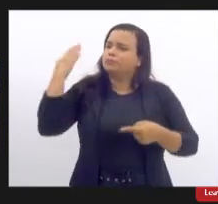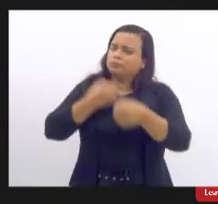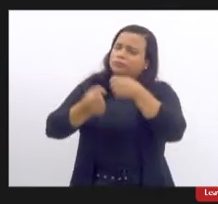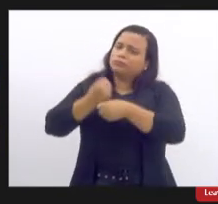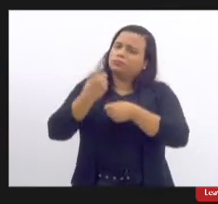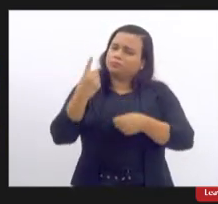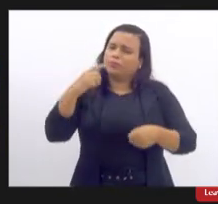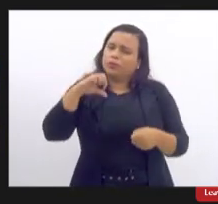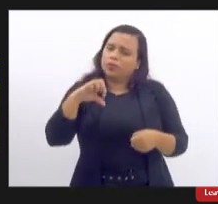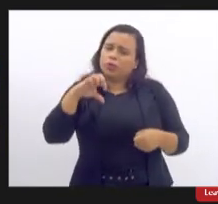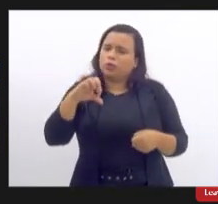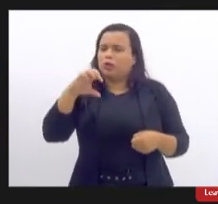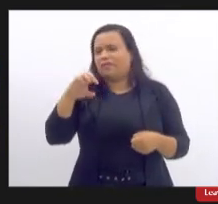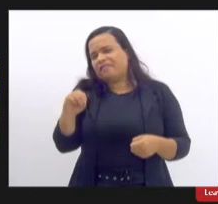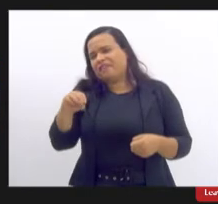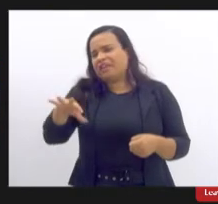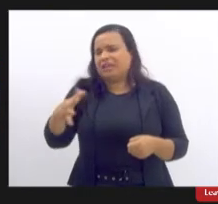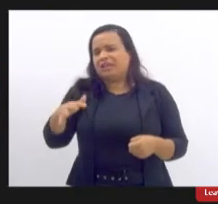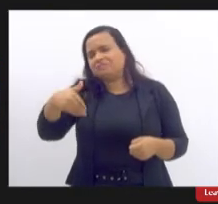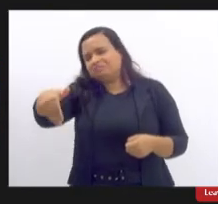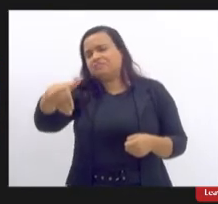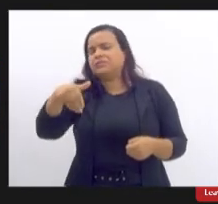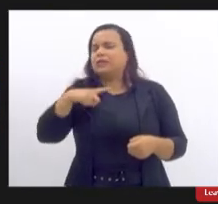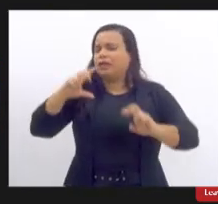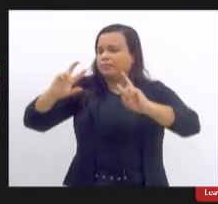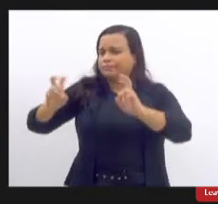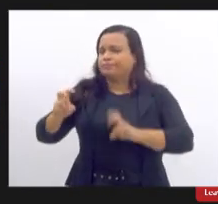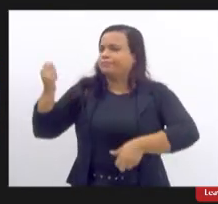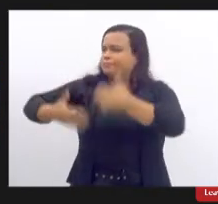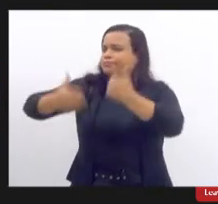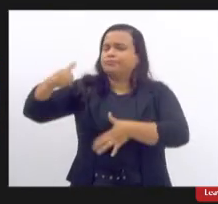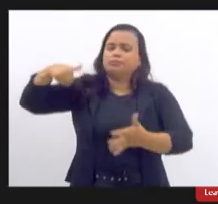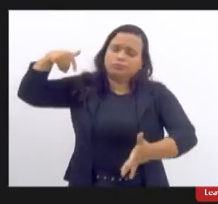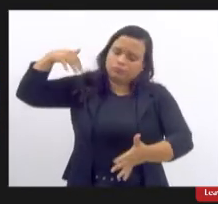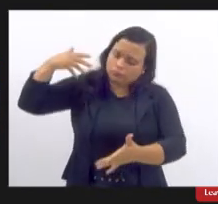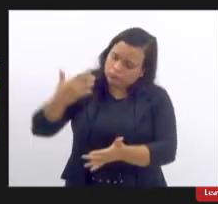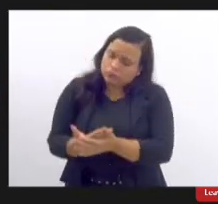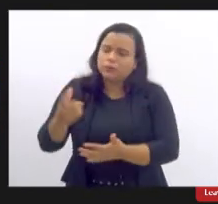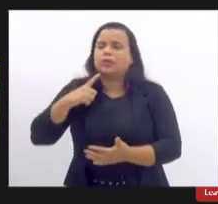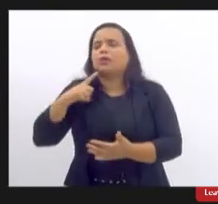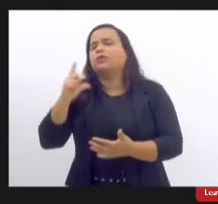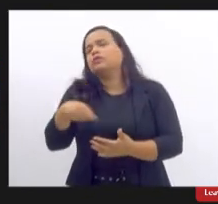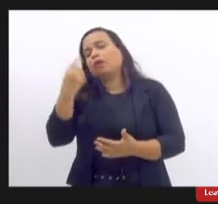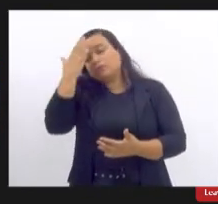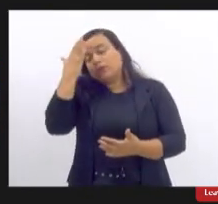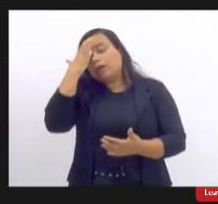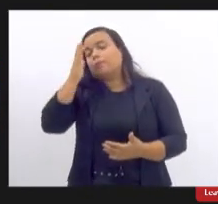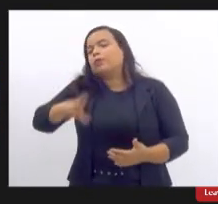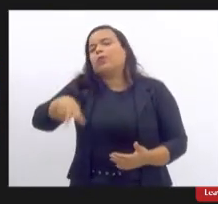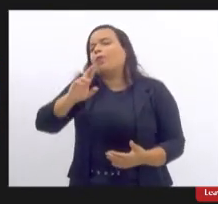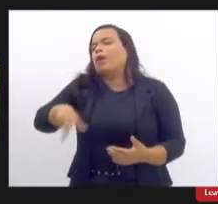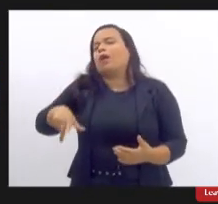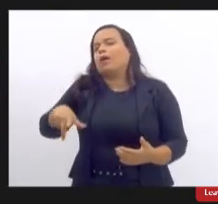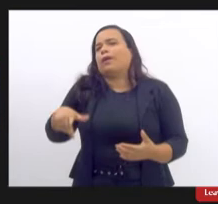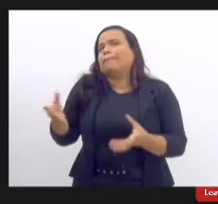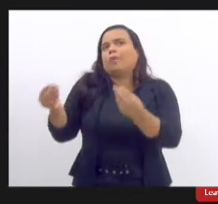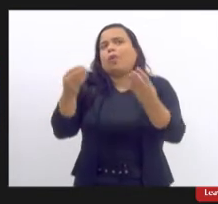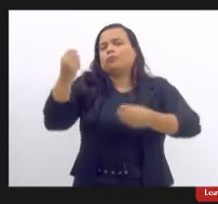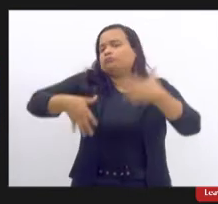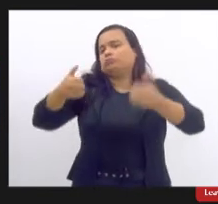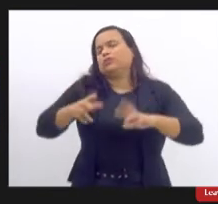e poucos esse tipo de assunto vem sendo falado obviamente não tanto quanto deveria ser feito